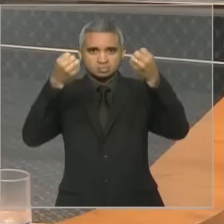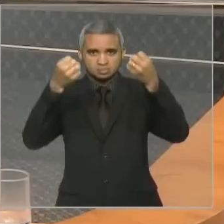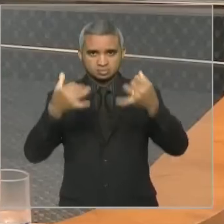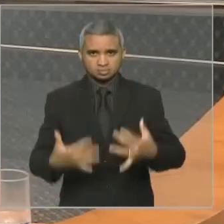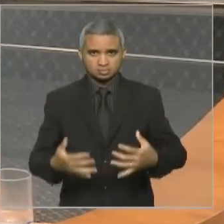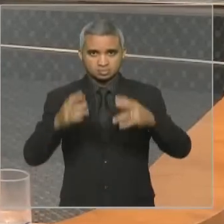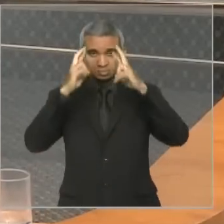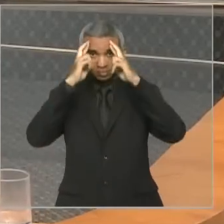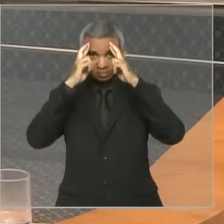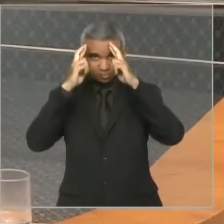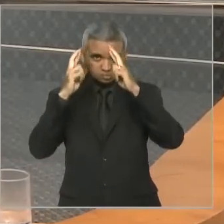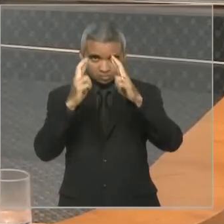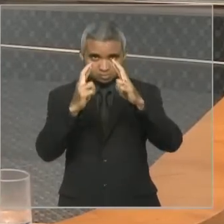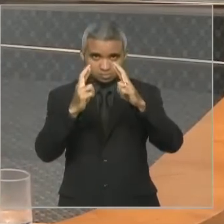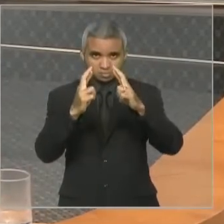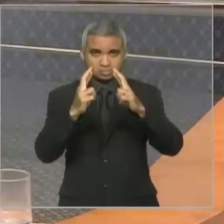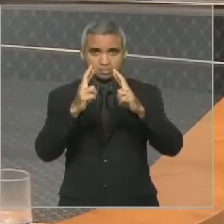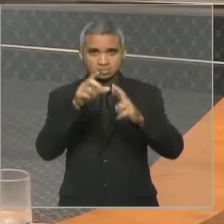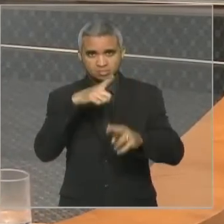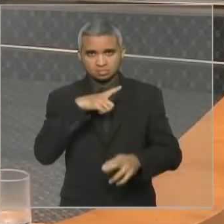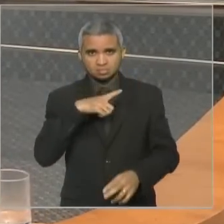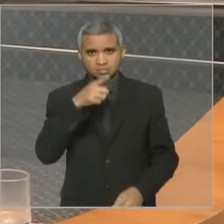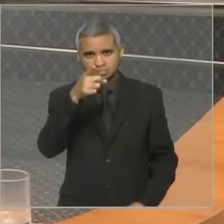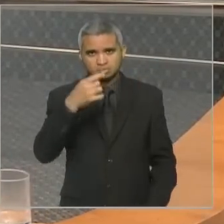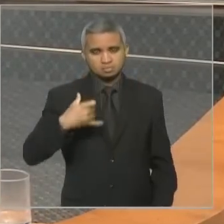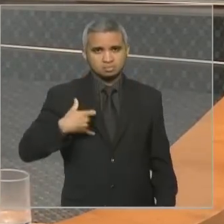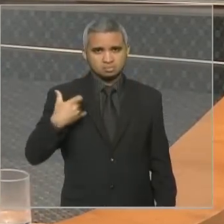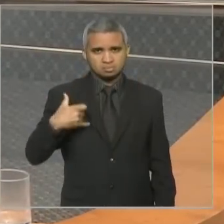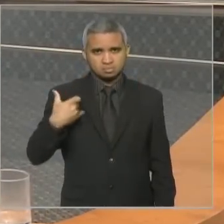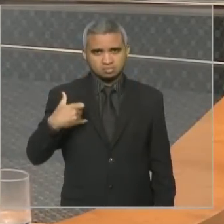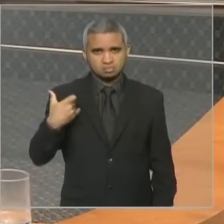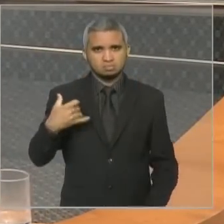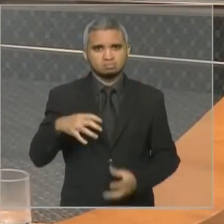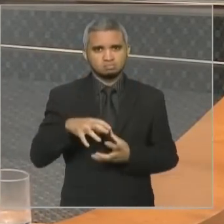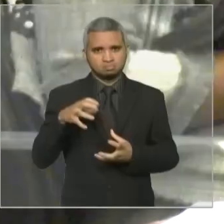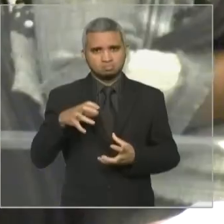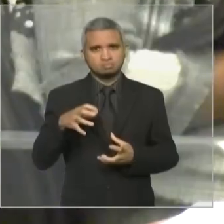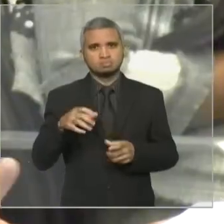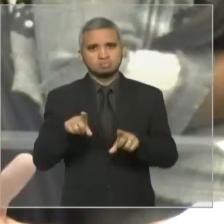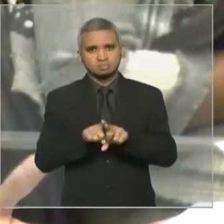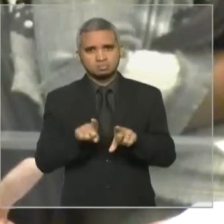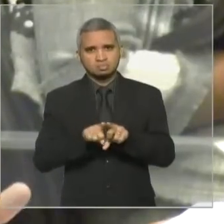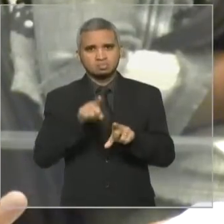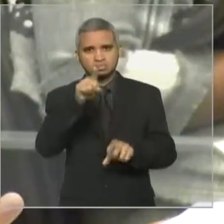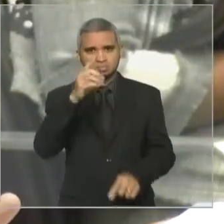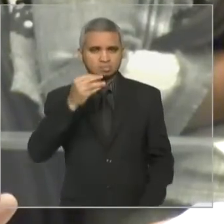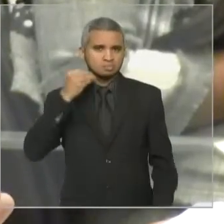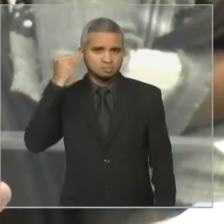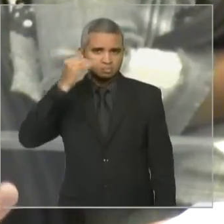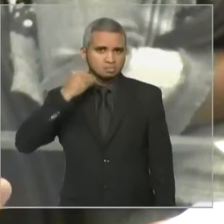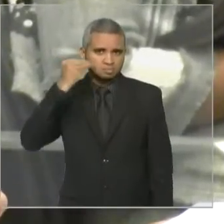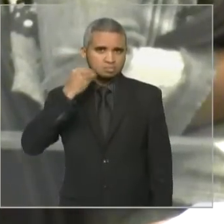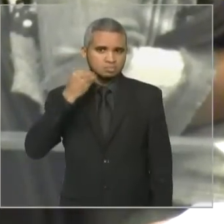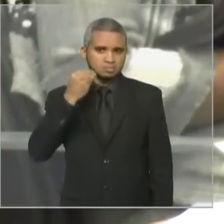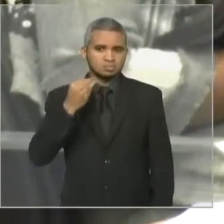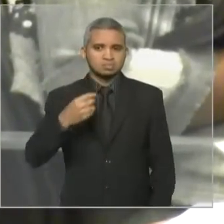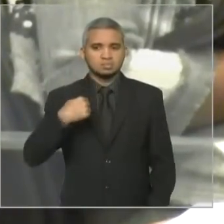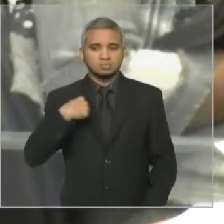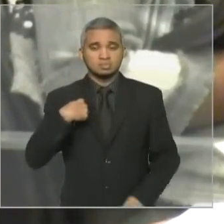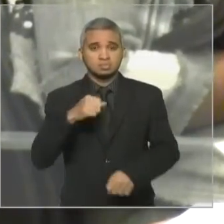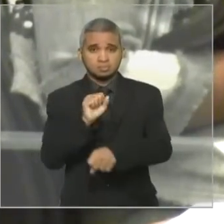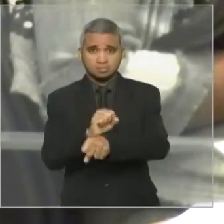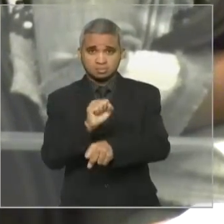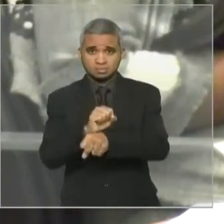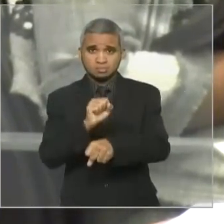a você pela sua idade, pela sua experiência. Espero usufruir da sua boa experiência aqui nesta Casa,